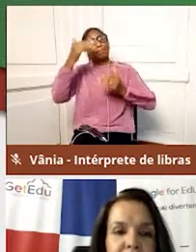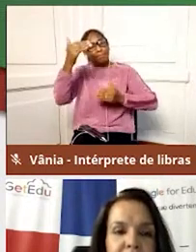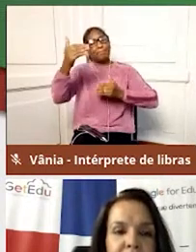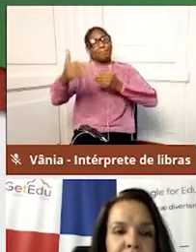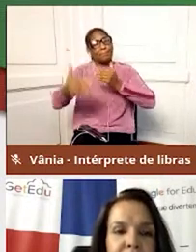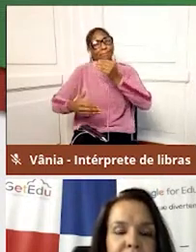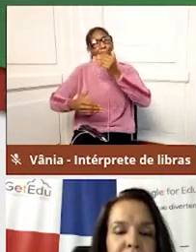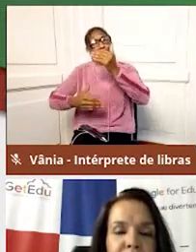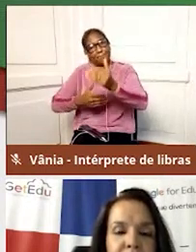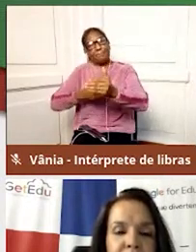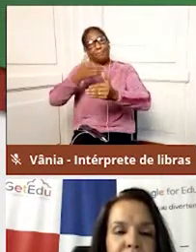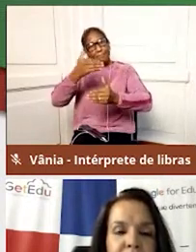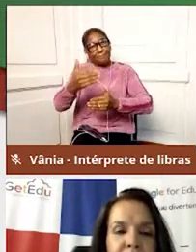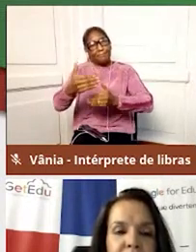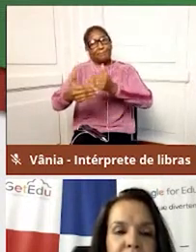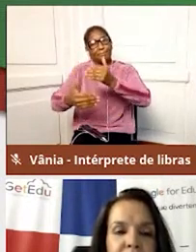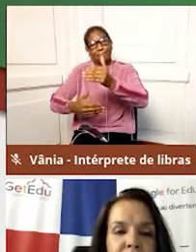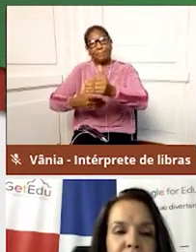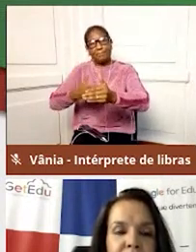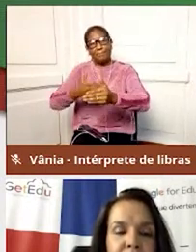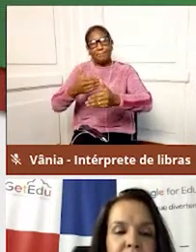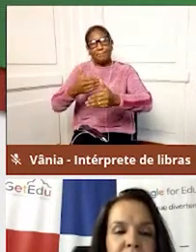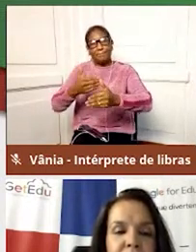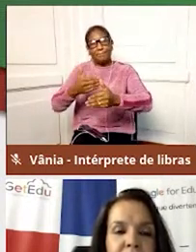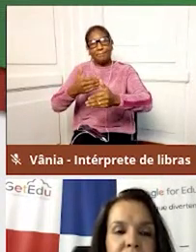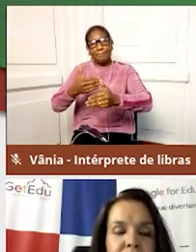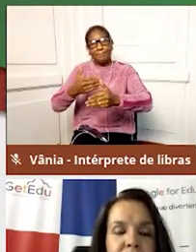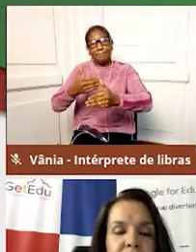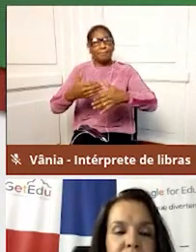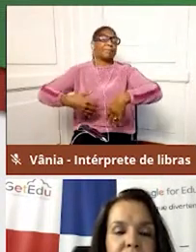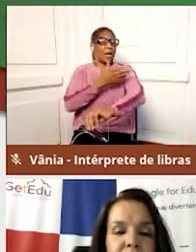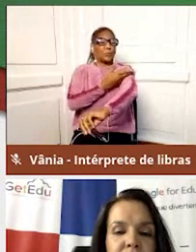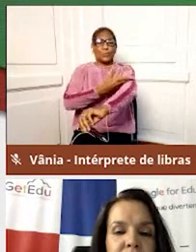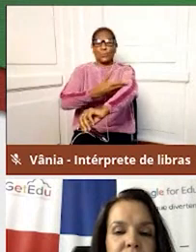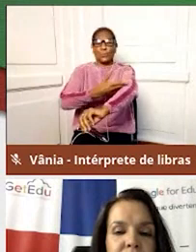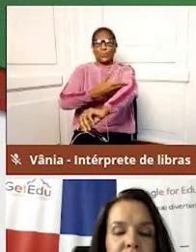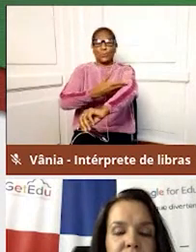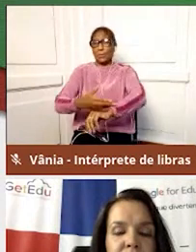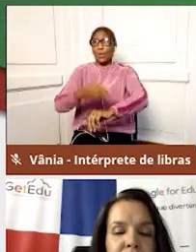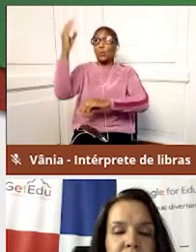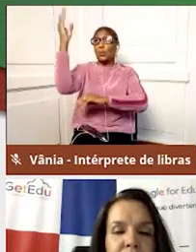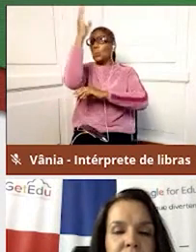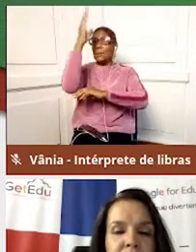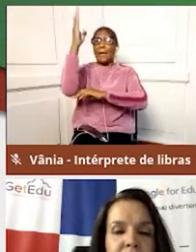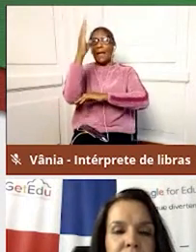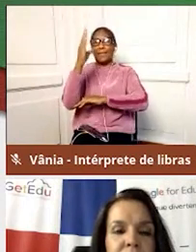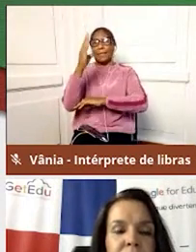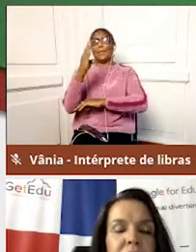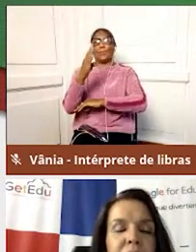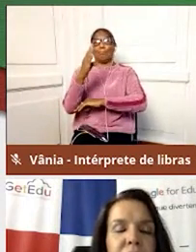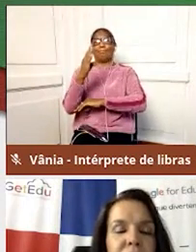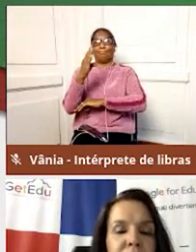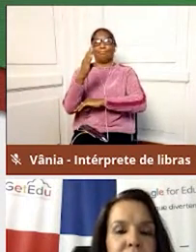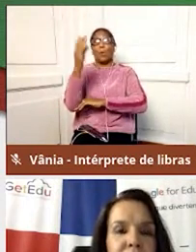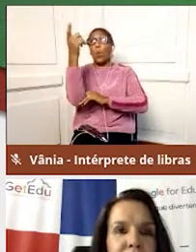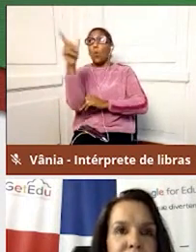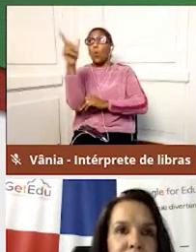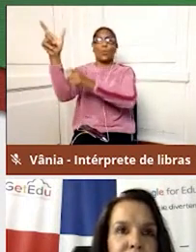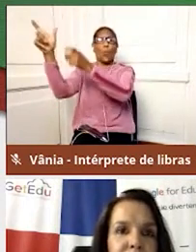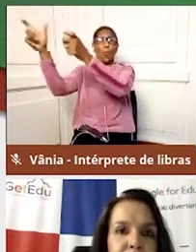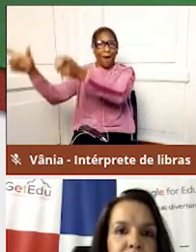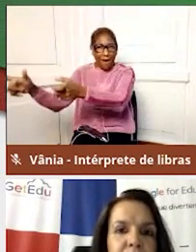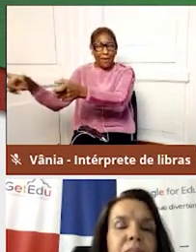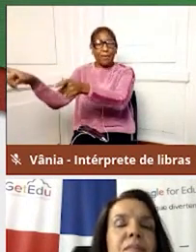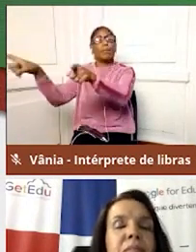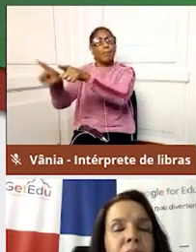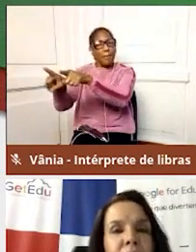essas coisas vão começar a se ajustar. A gente tem visto isso acontecer no Brasil todo. Então, outros estados já adotaram a